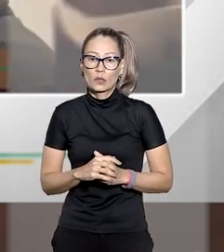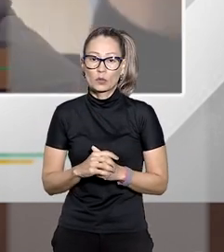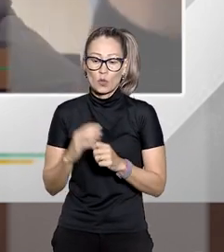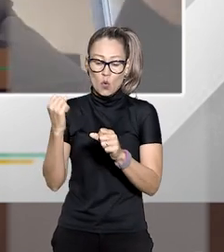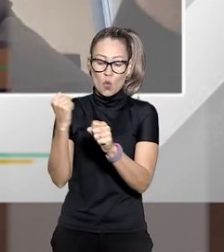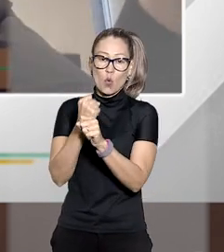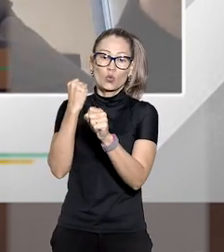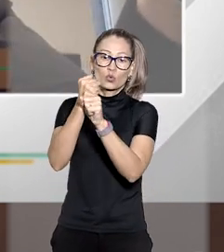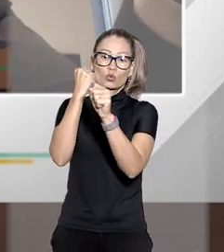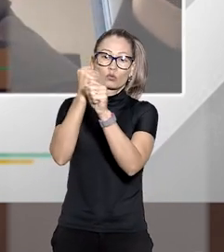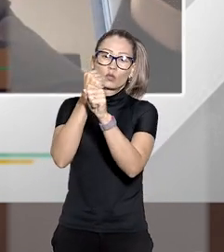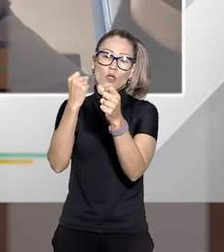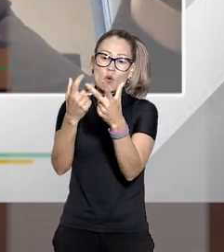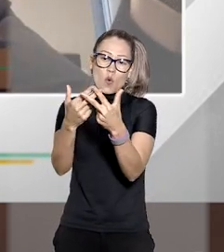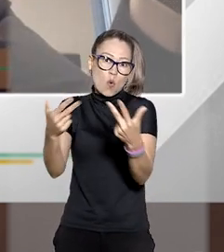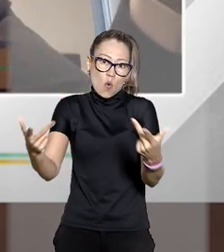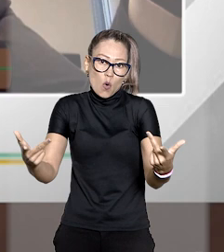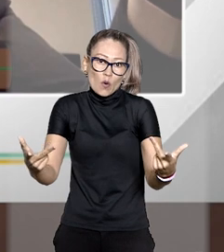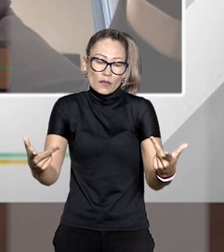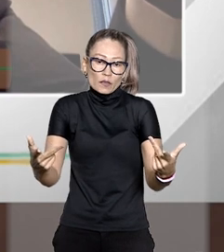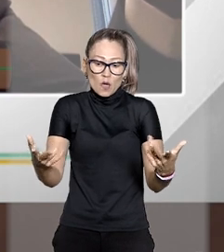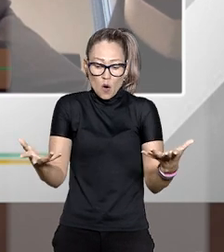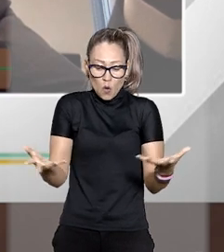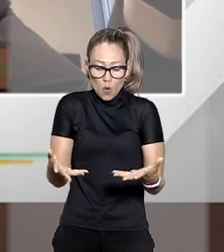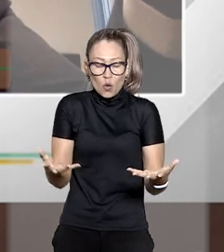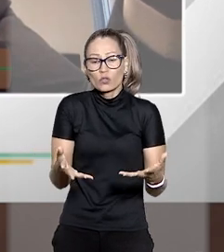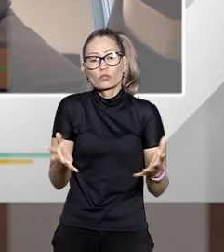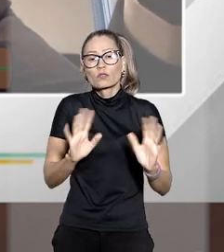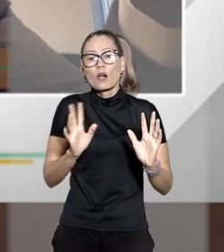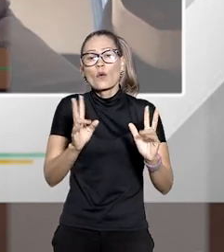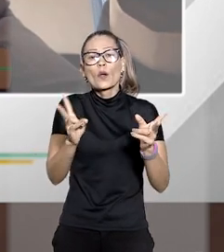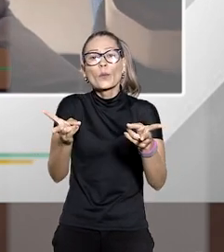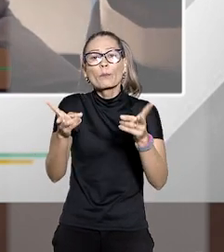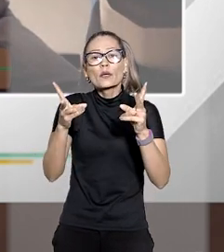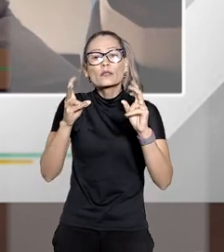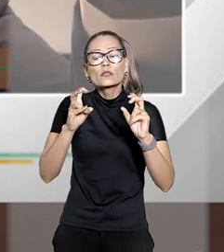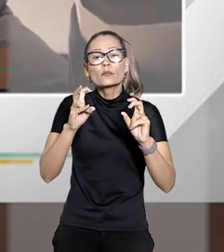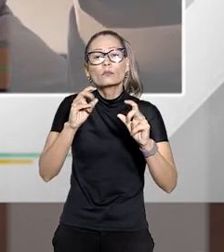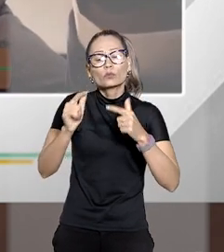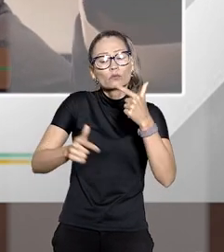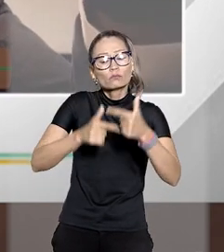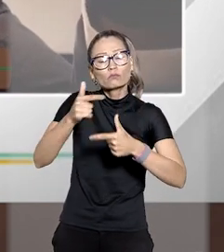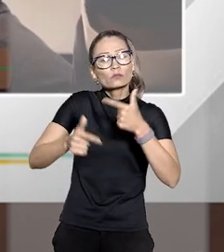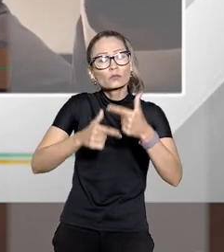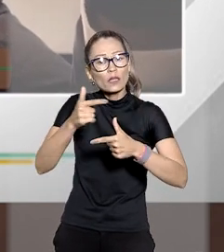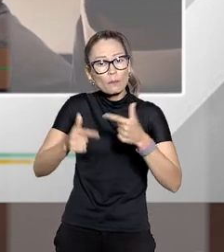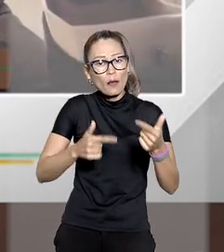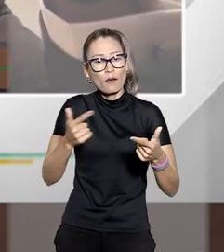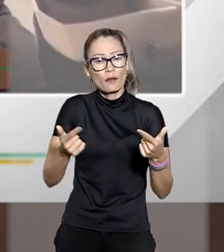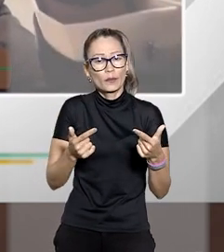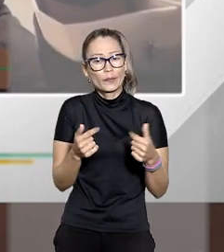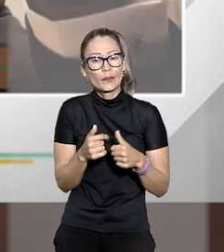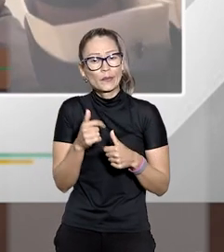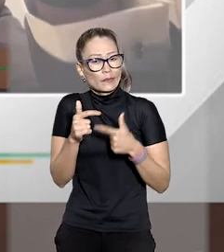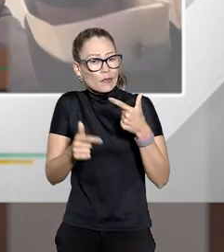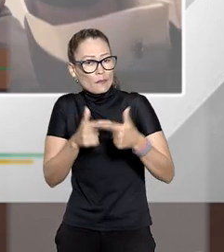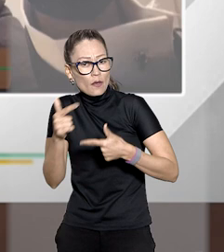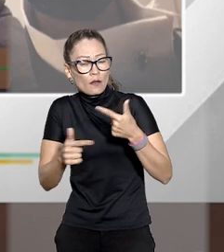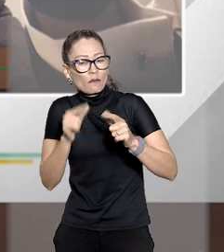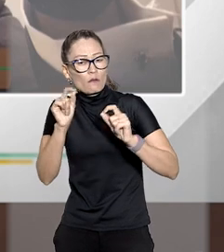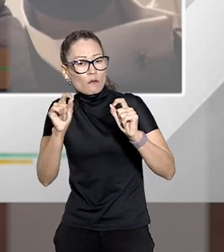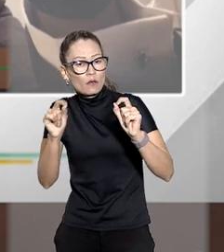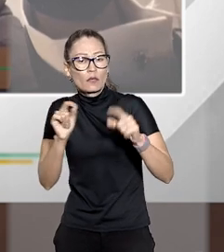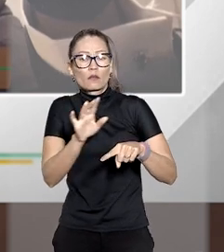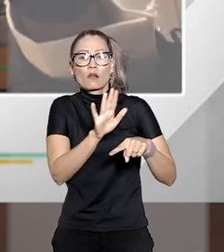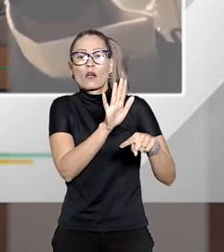construção de uma estrutura física hoje não hoje ela já é percebida como um serviço e esse serviço pode